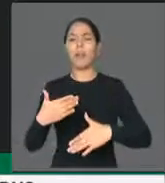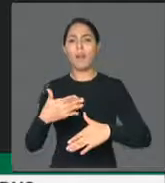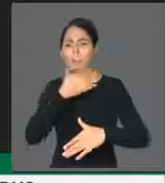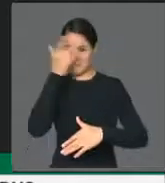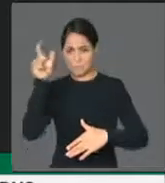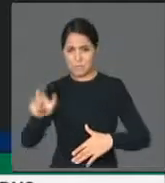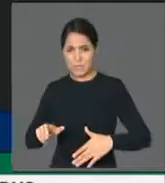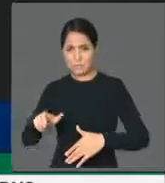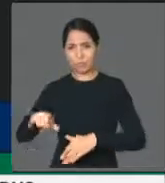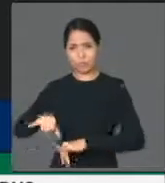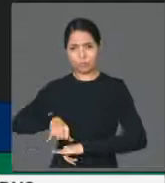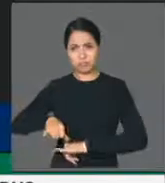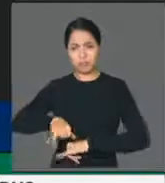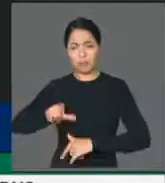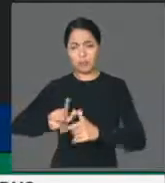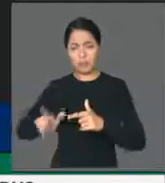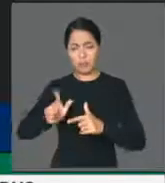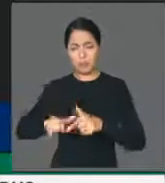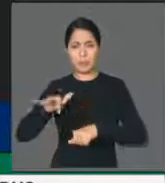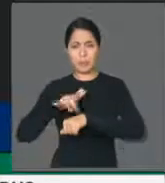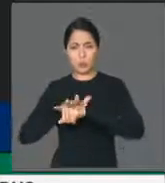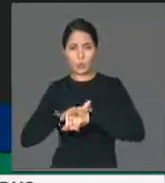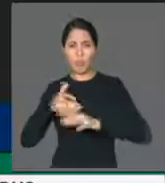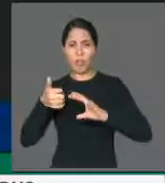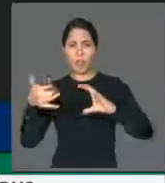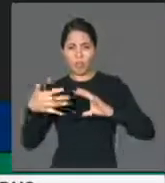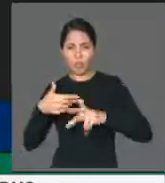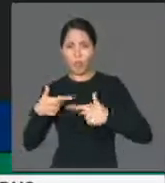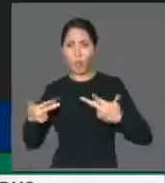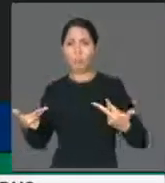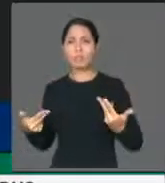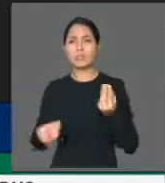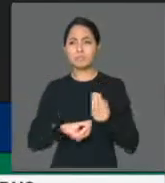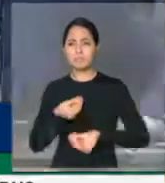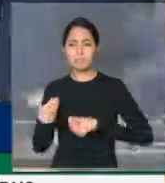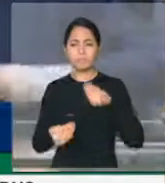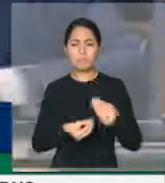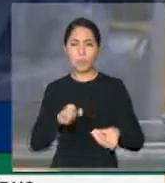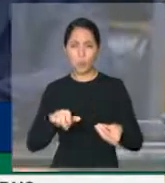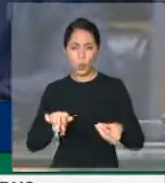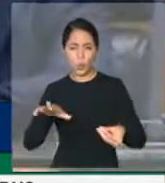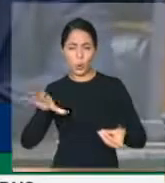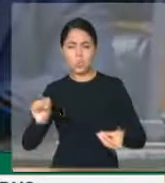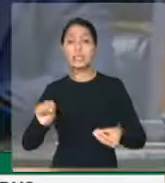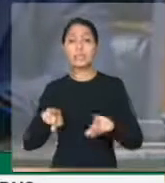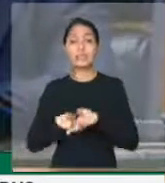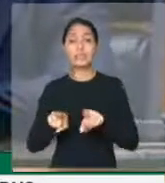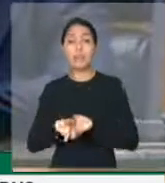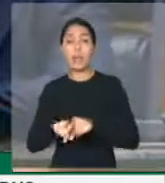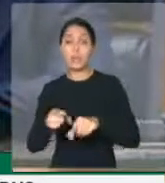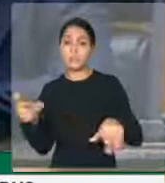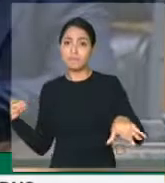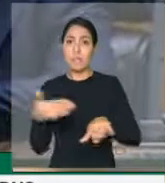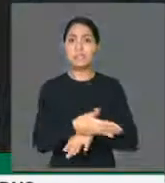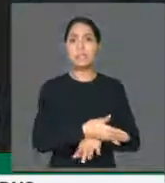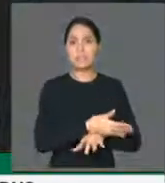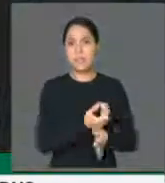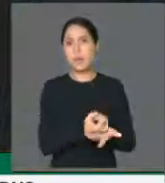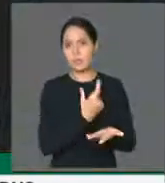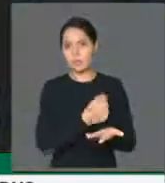para aqueles que sofrem doenças crônicas e que precisam de medicamentos de uso contínuo. Também aproveito aqui essa oportunidade para